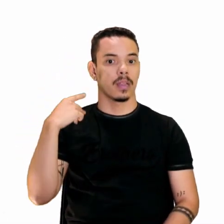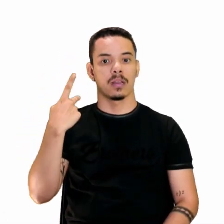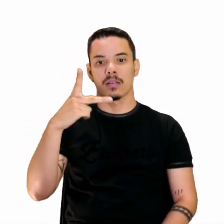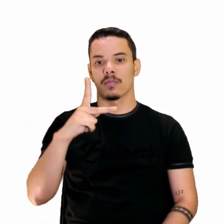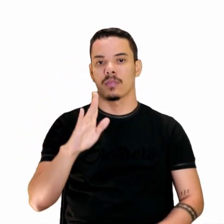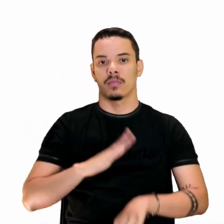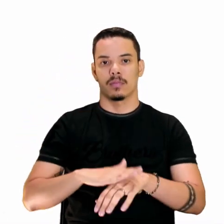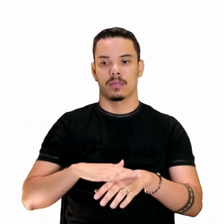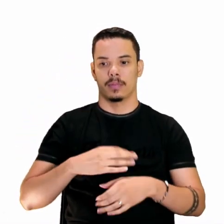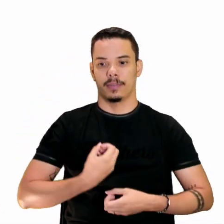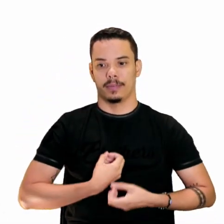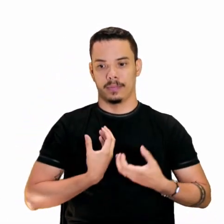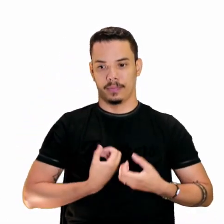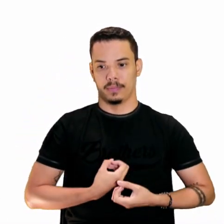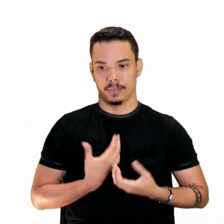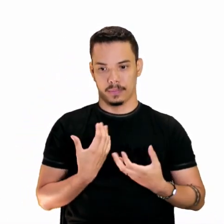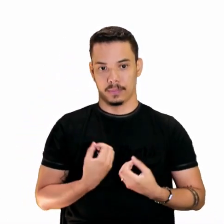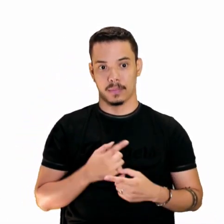a sua produção.